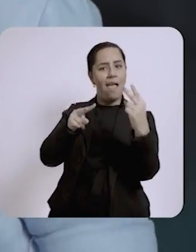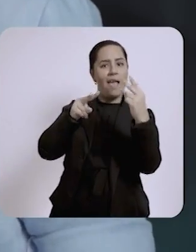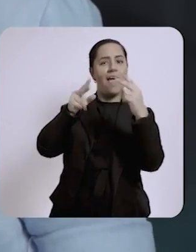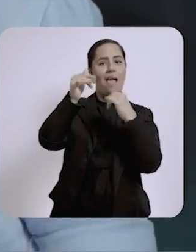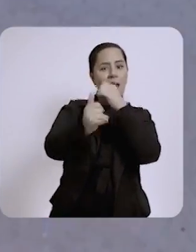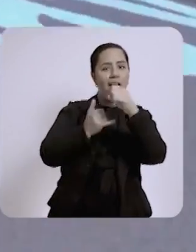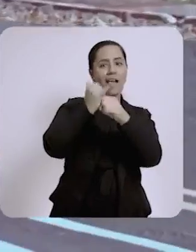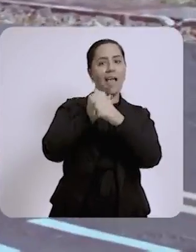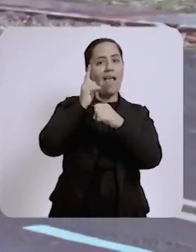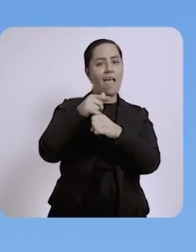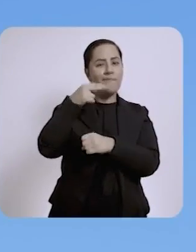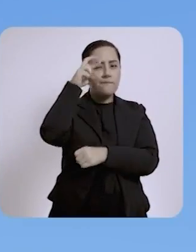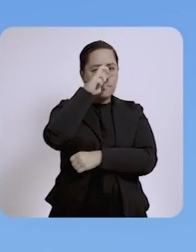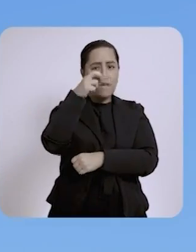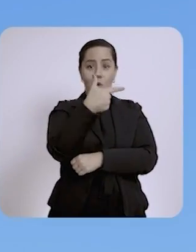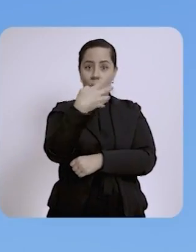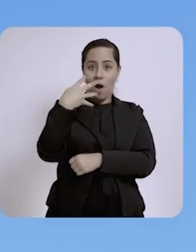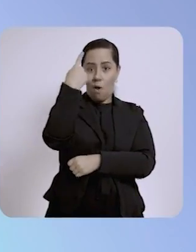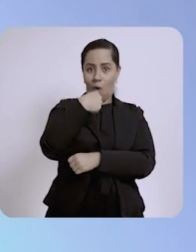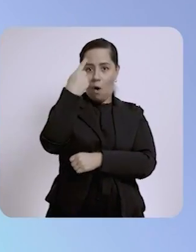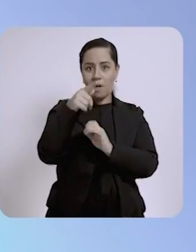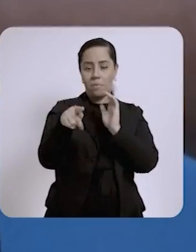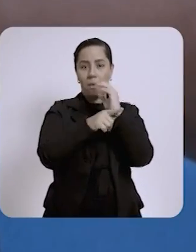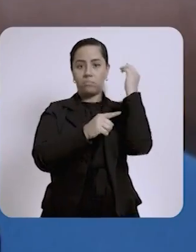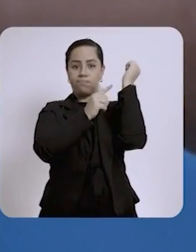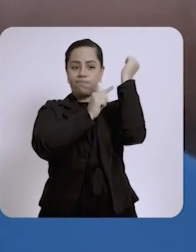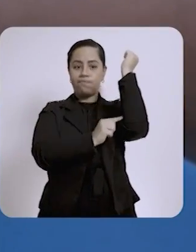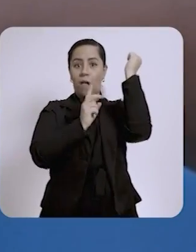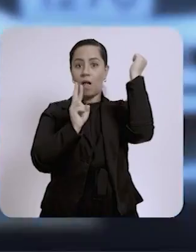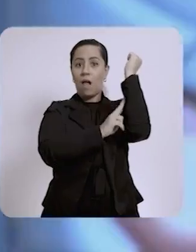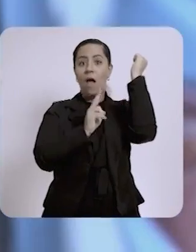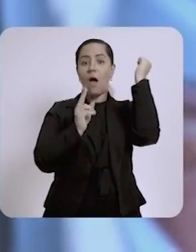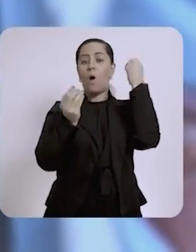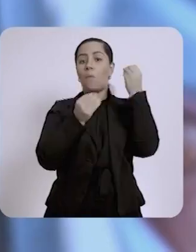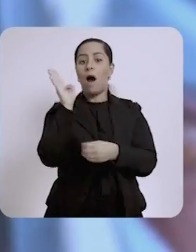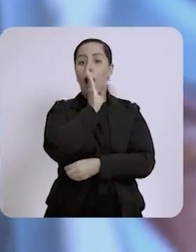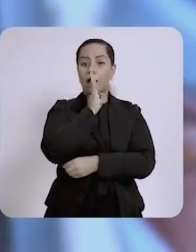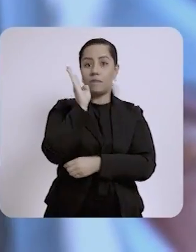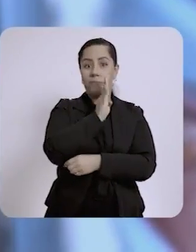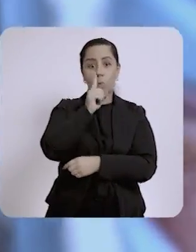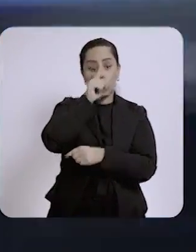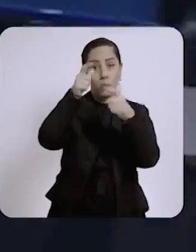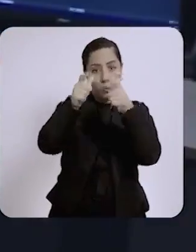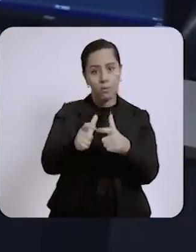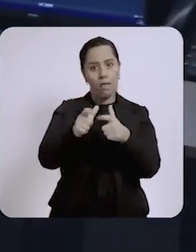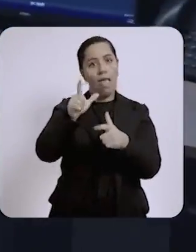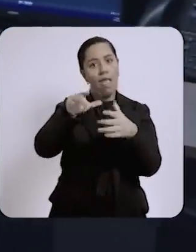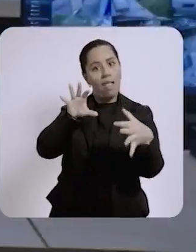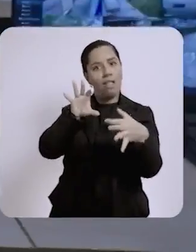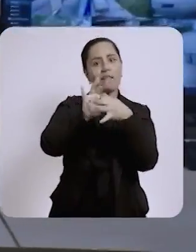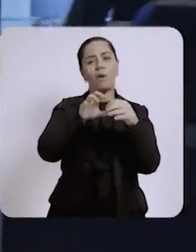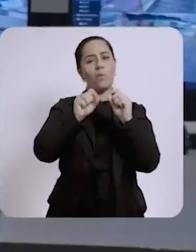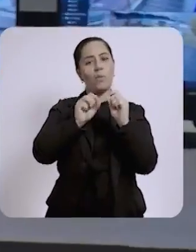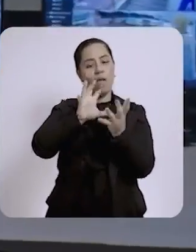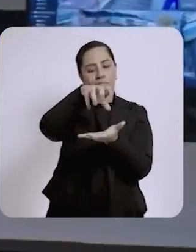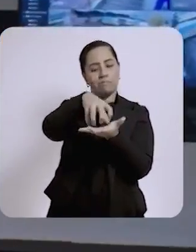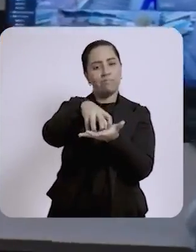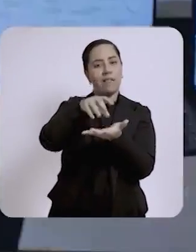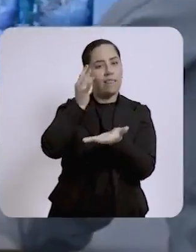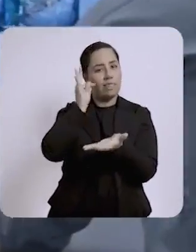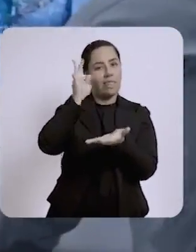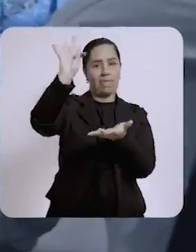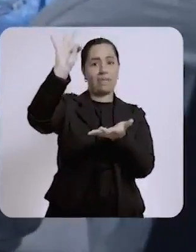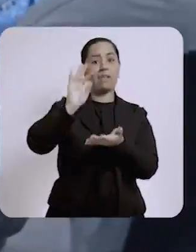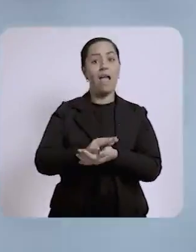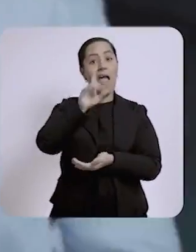vai ter vez. É vigilância 24 horas e totens com botão do pânico nas áreas de maior risco. Tudo ligado a uma moderna